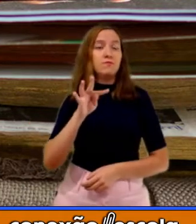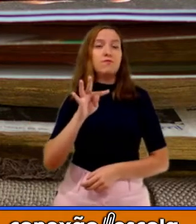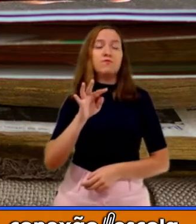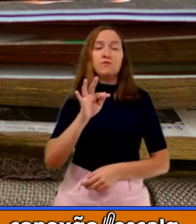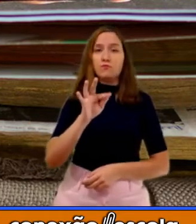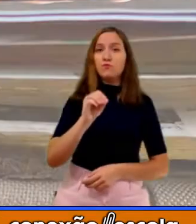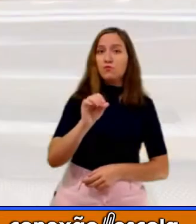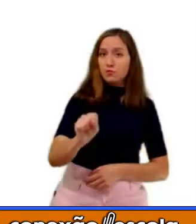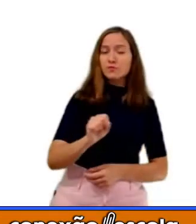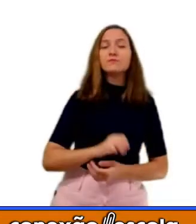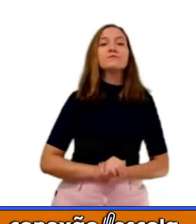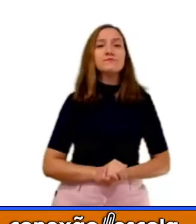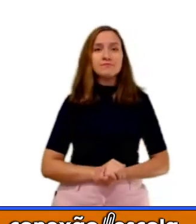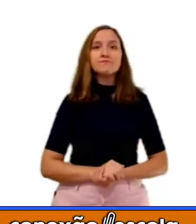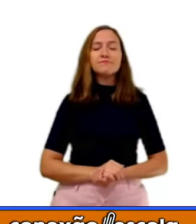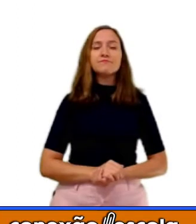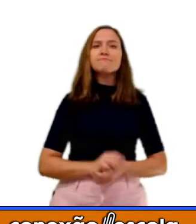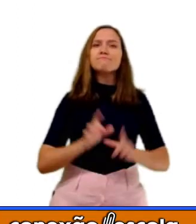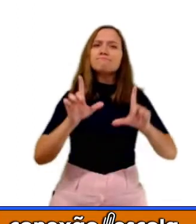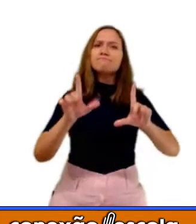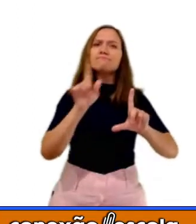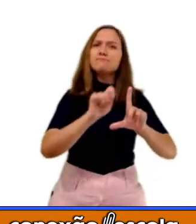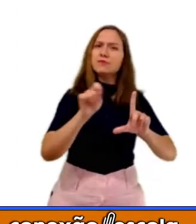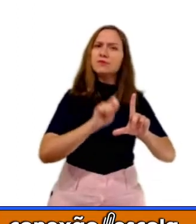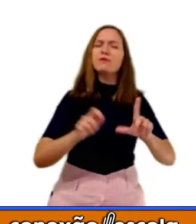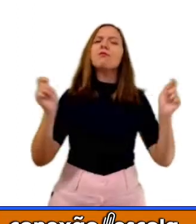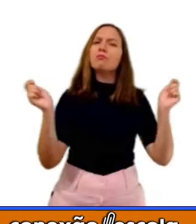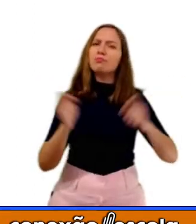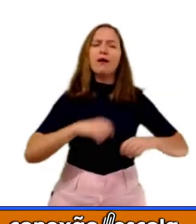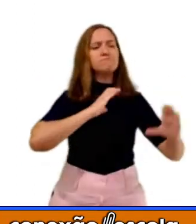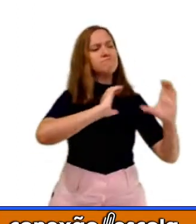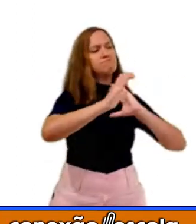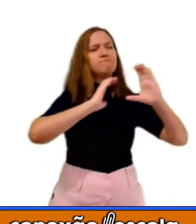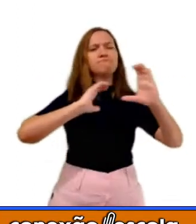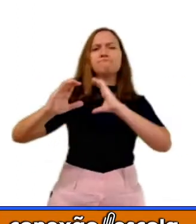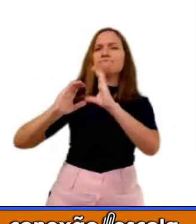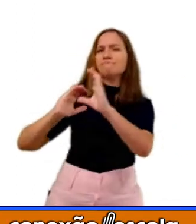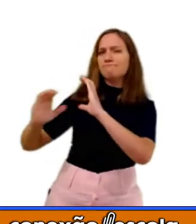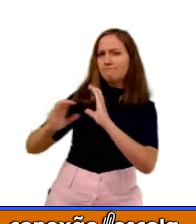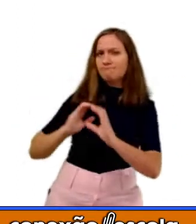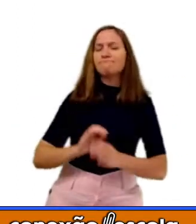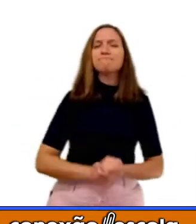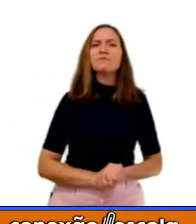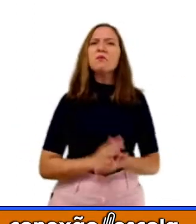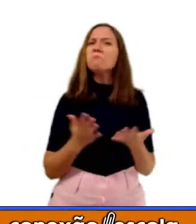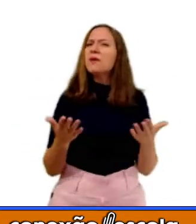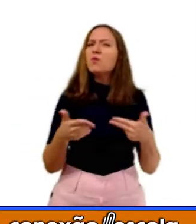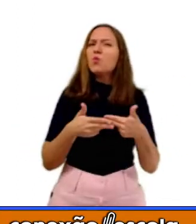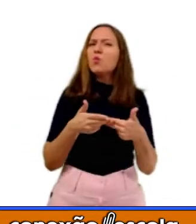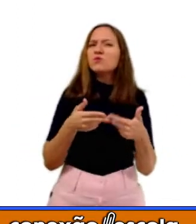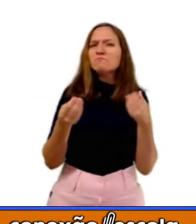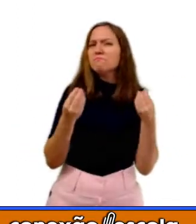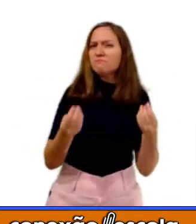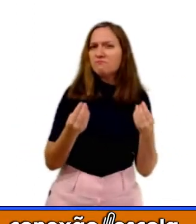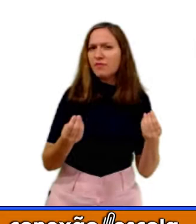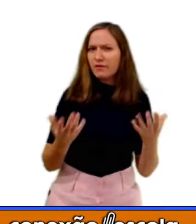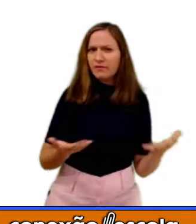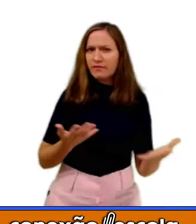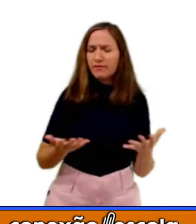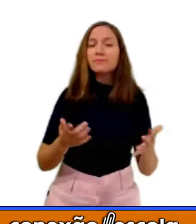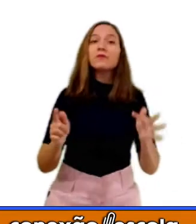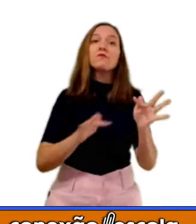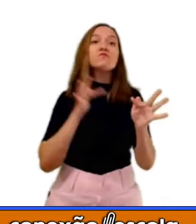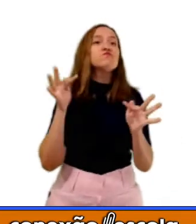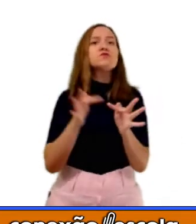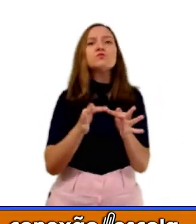Bilhete é um meio eficaz de comunicação entre pessoas. Quando usamos um bilhete? Nós usamos um bilhete com a